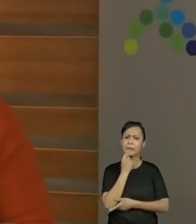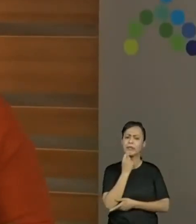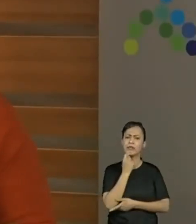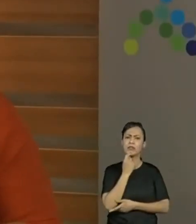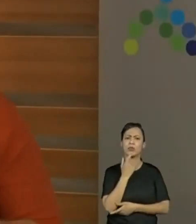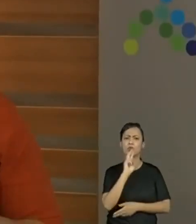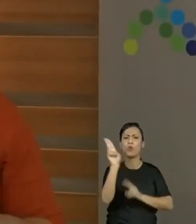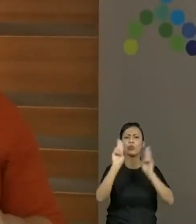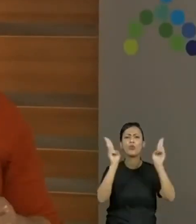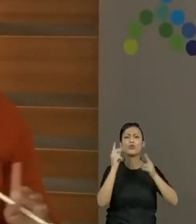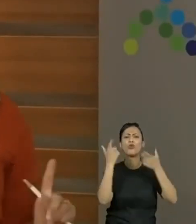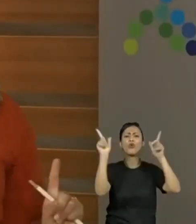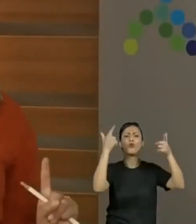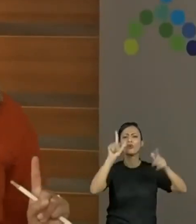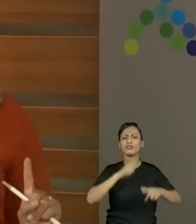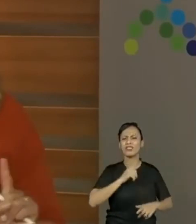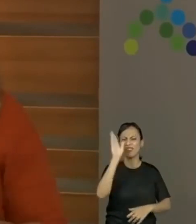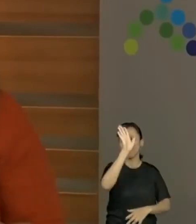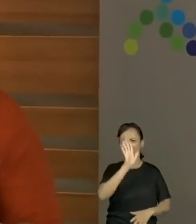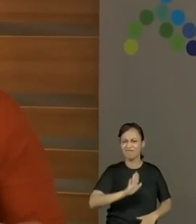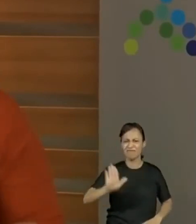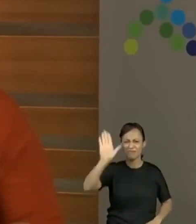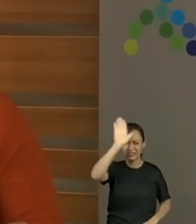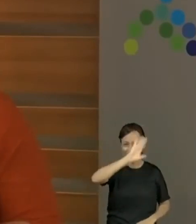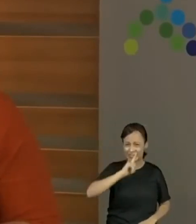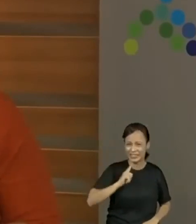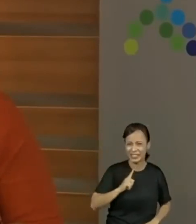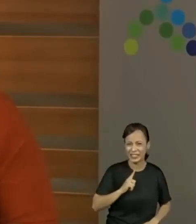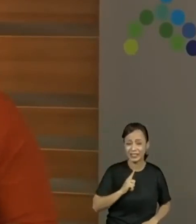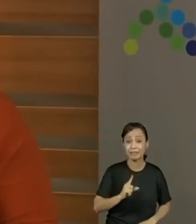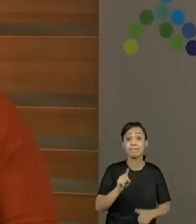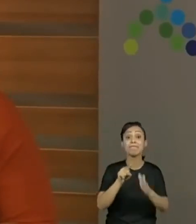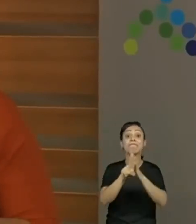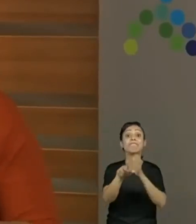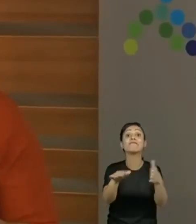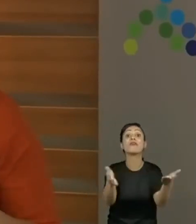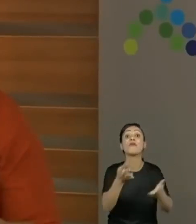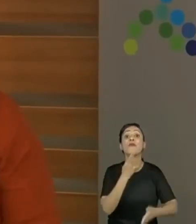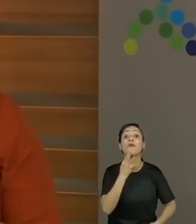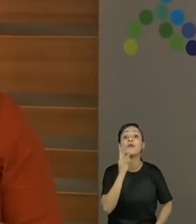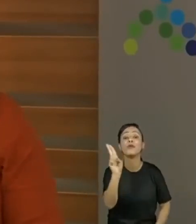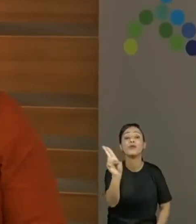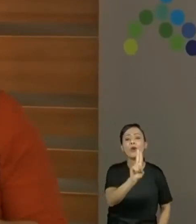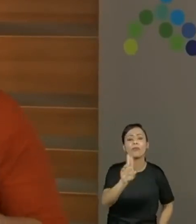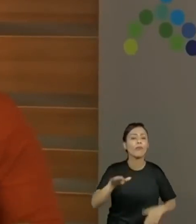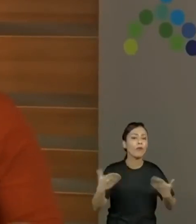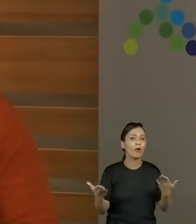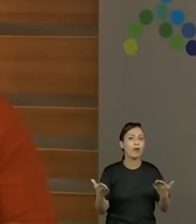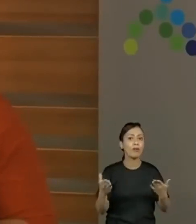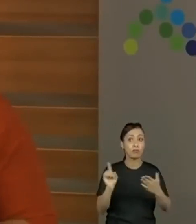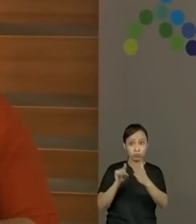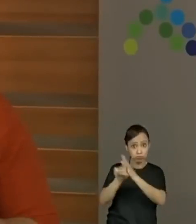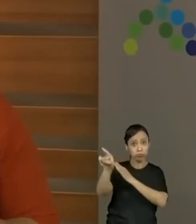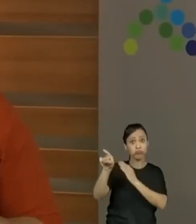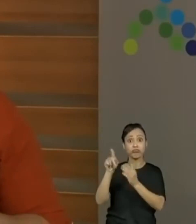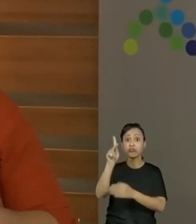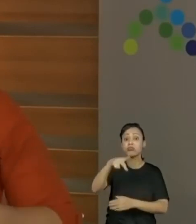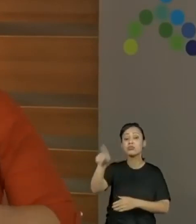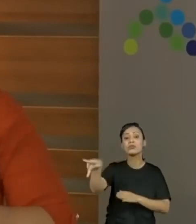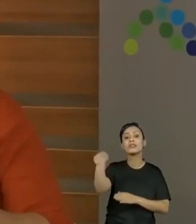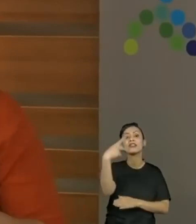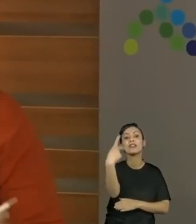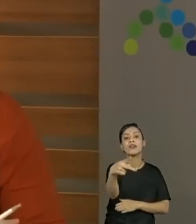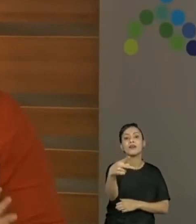difícil. A gente conseguiu achar um, né? Um. Um. E vocês conhecem? Agora é ajudar dos professores. Vocês conhecem o nome dessa